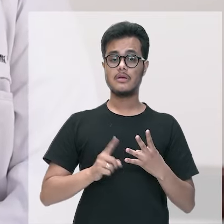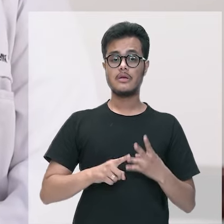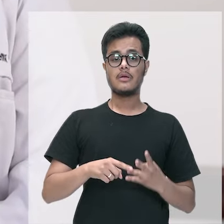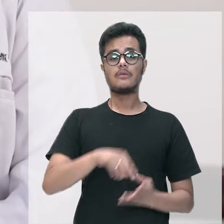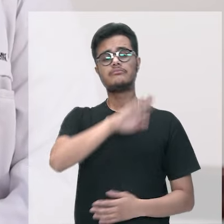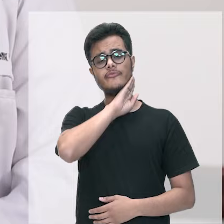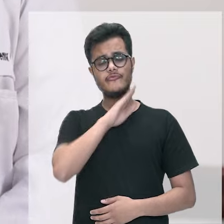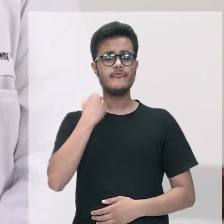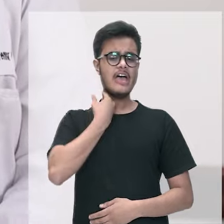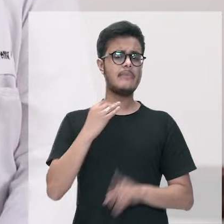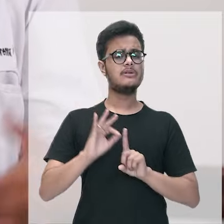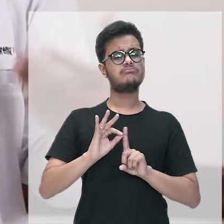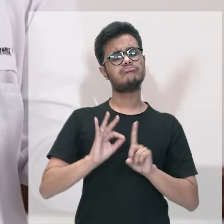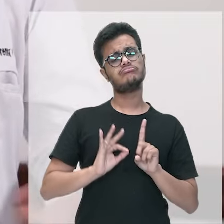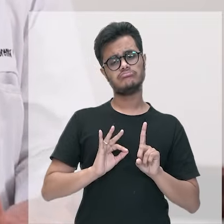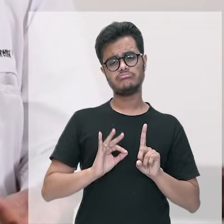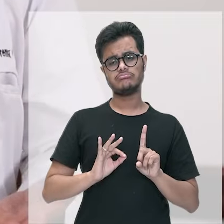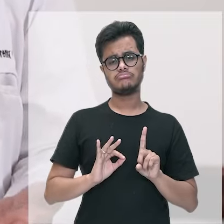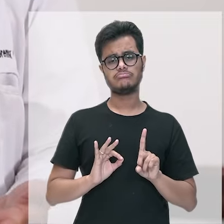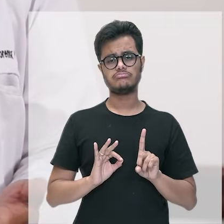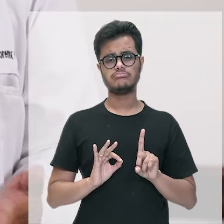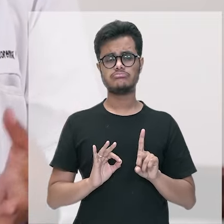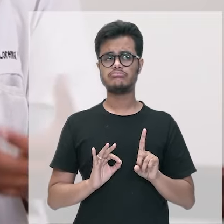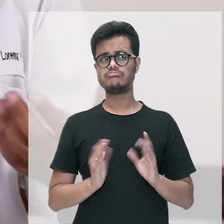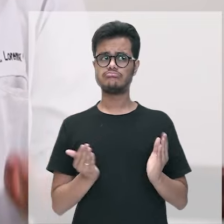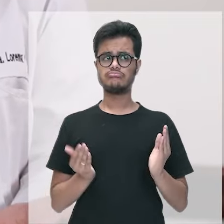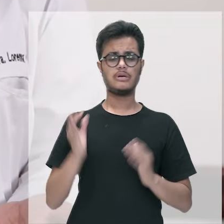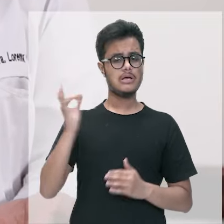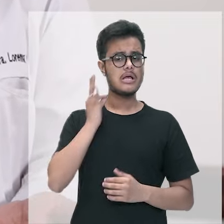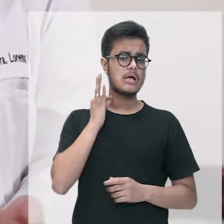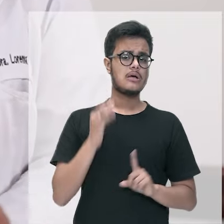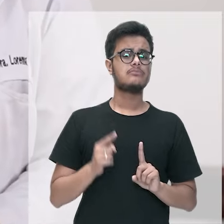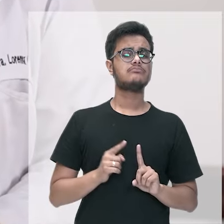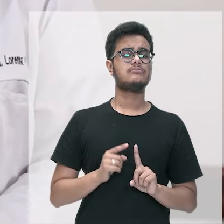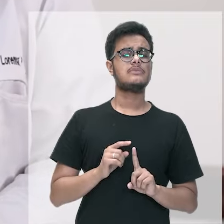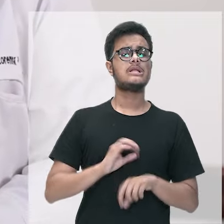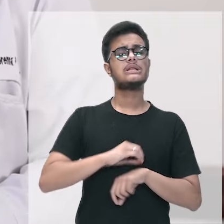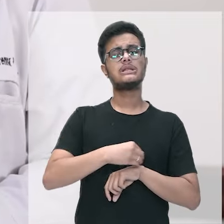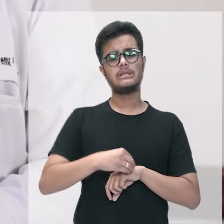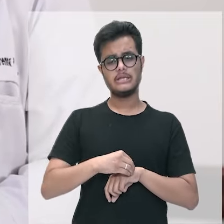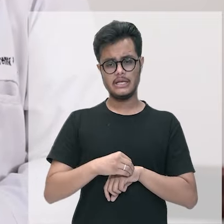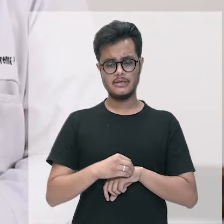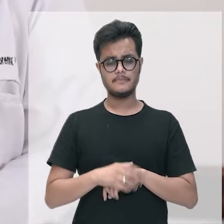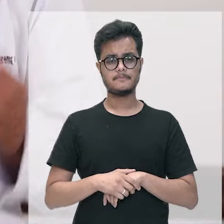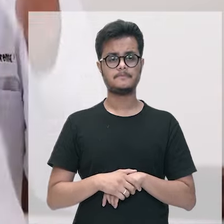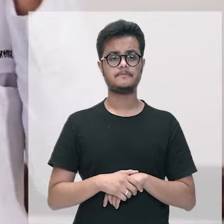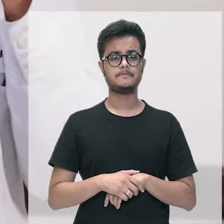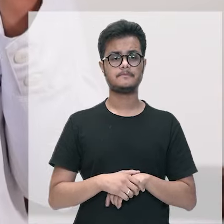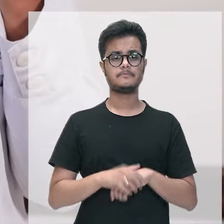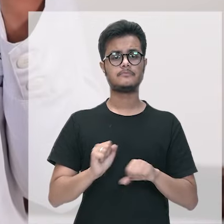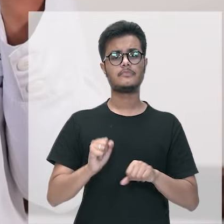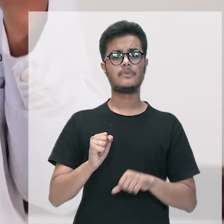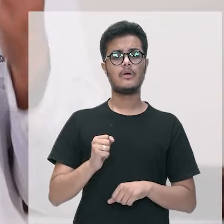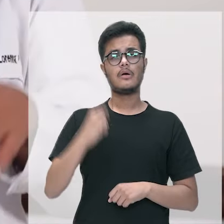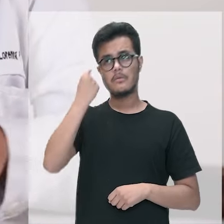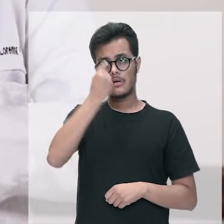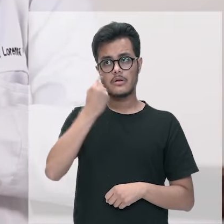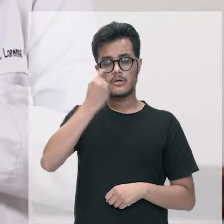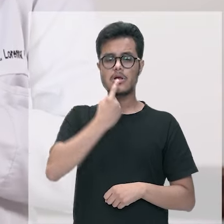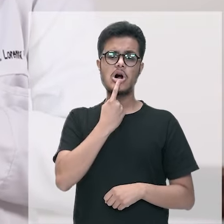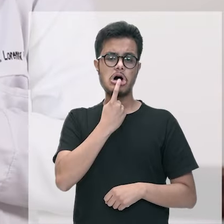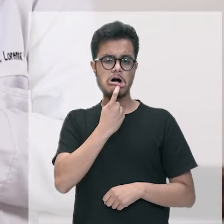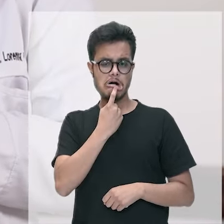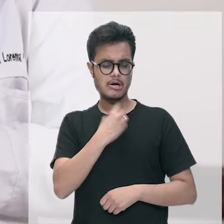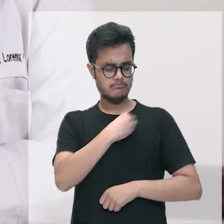normalmente mais baixa quando comparada com os quadros de dengue e chikungunya pode haver vermelhidão nos olhos